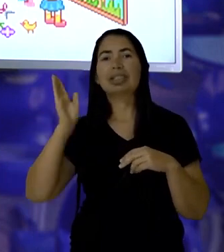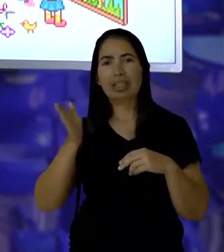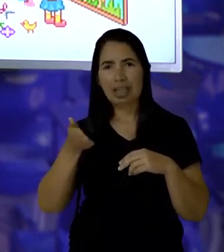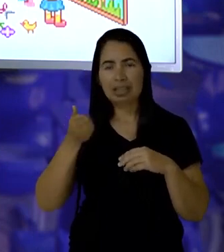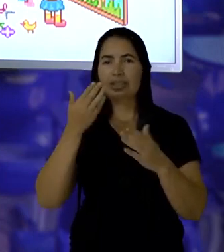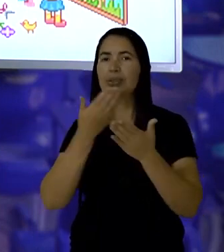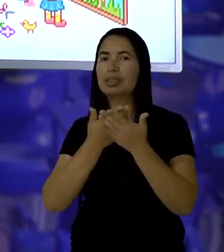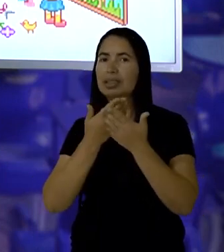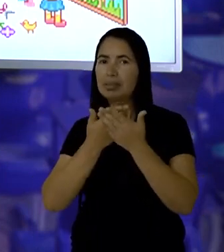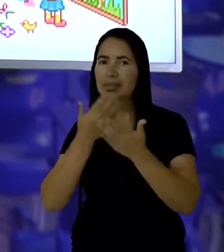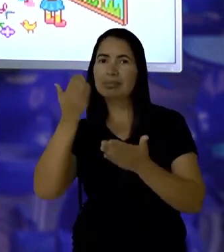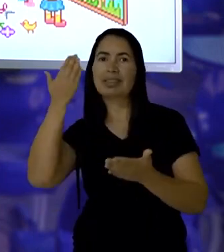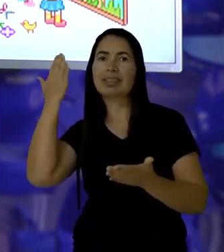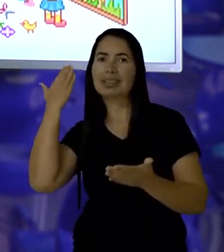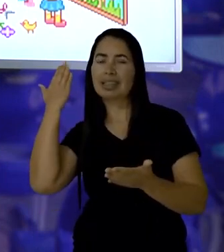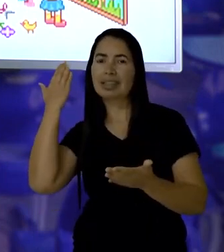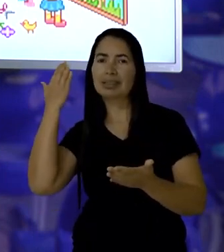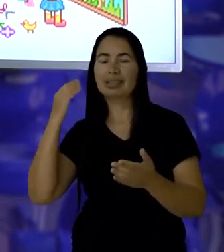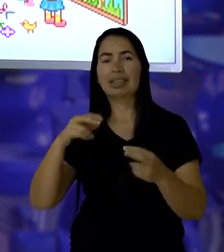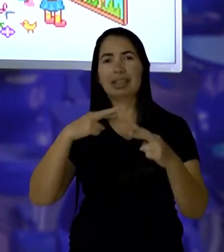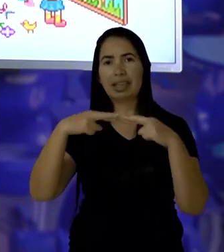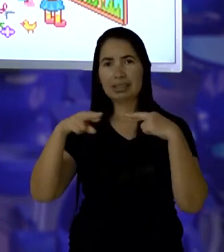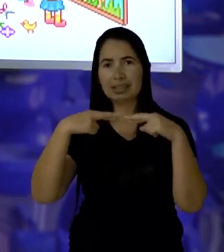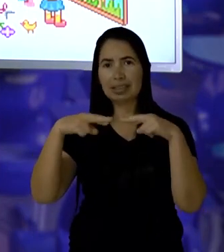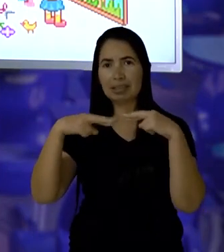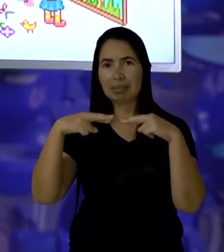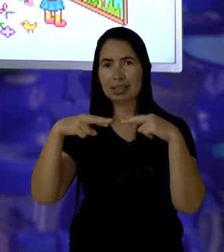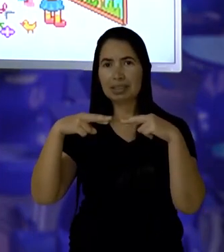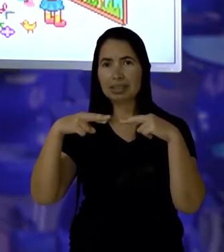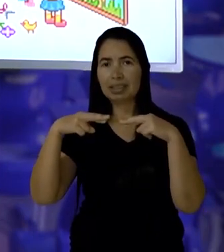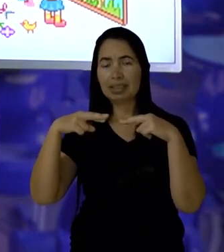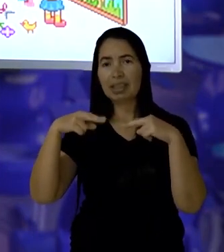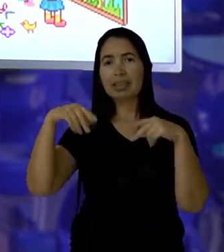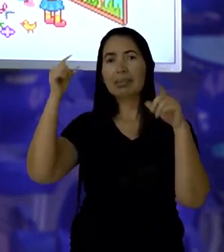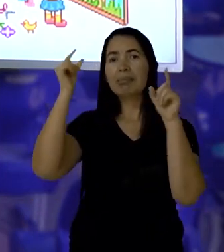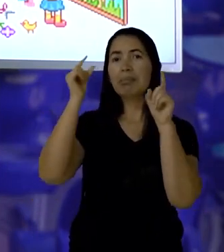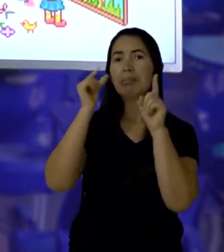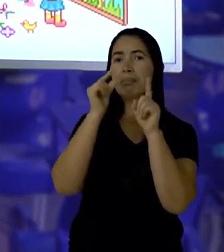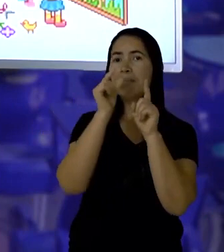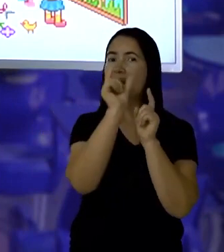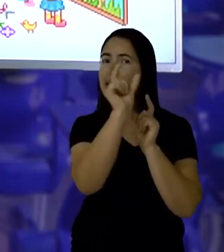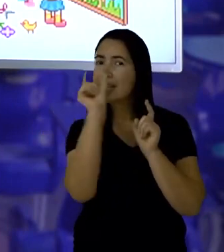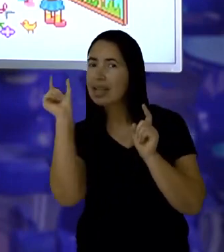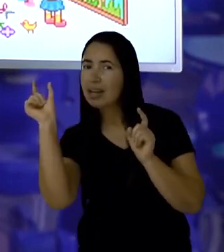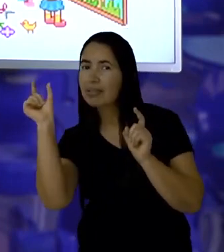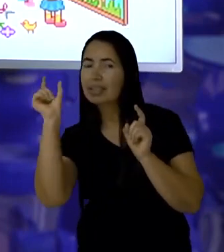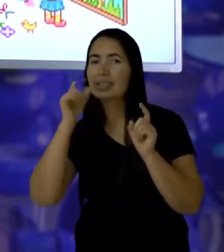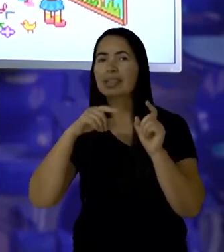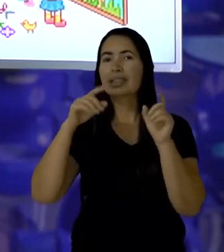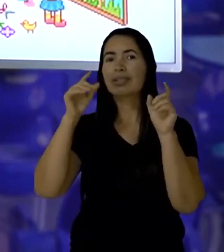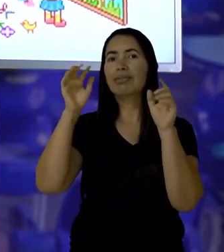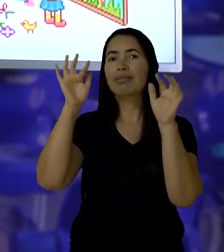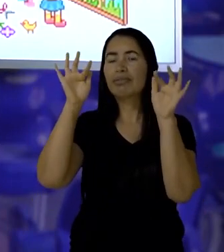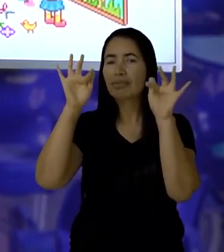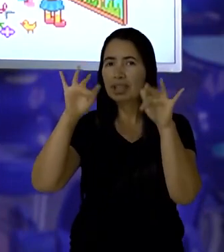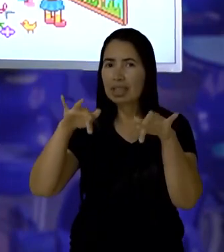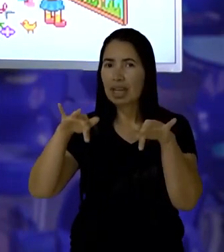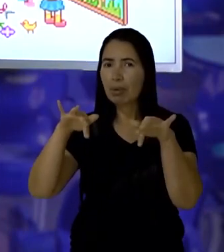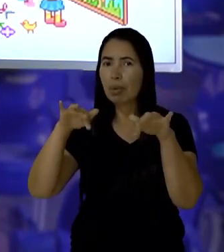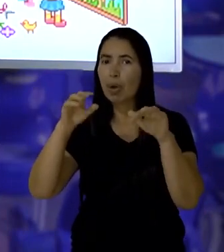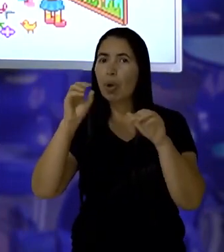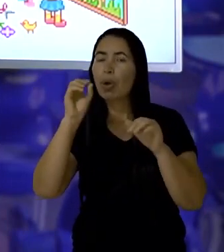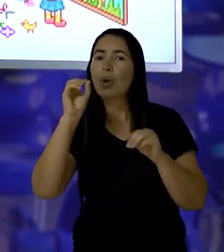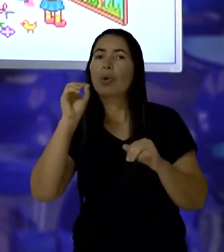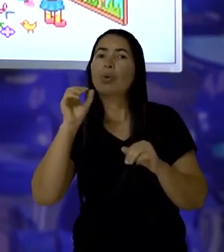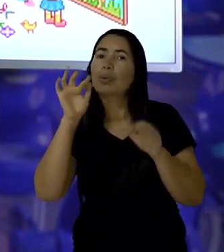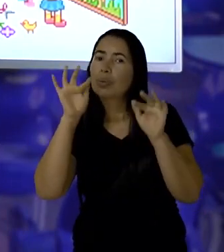nós já vimos na aula anterior que as rimas são aquelas palavrinhas que têm as terminações.